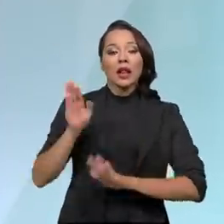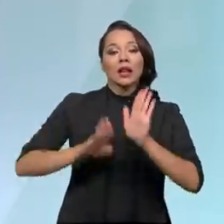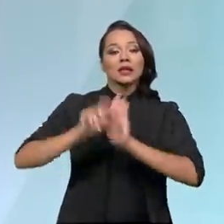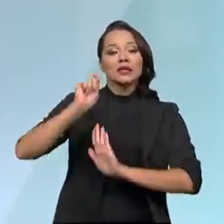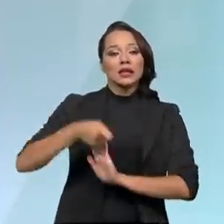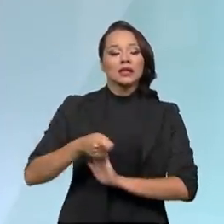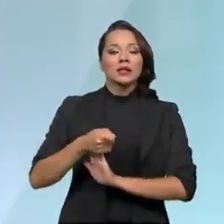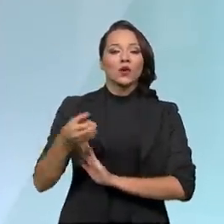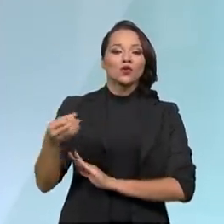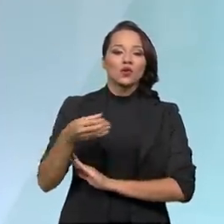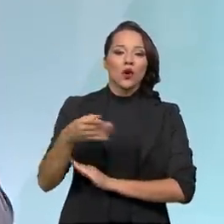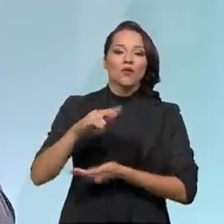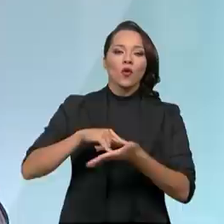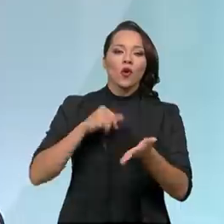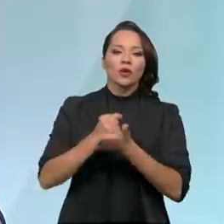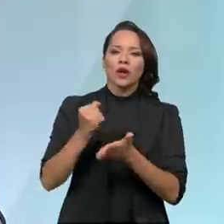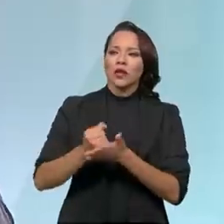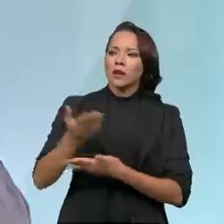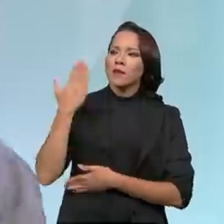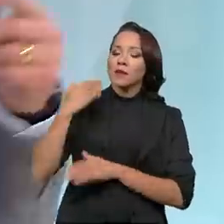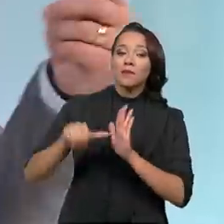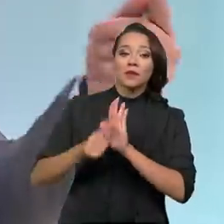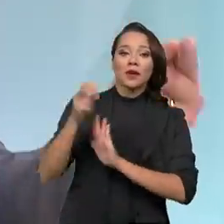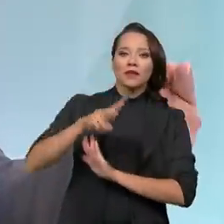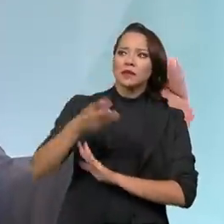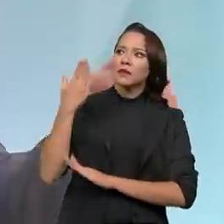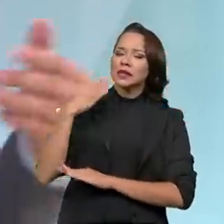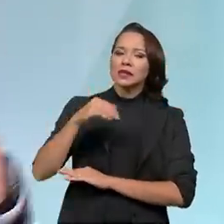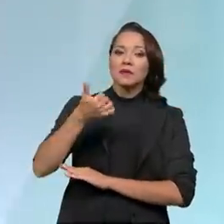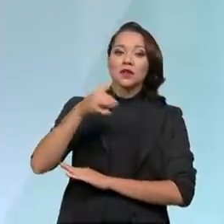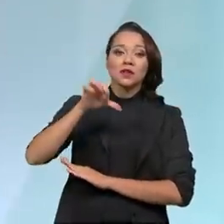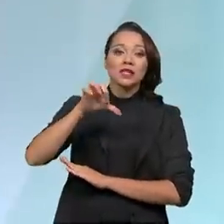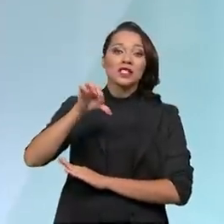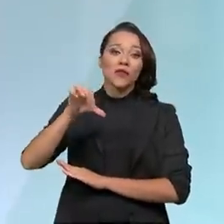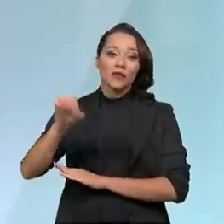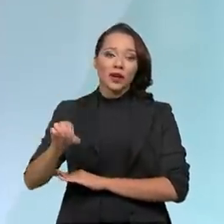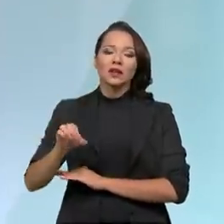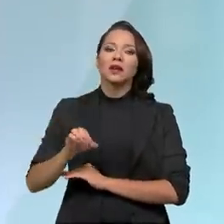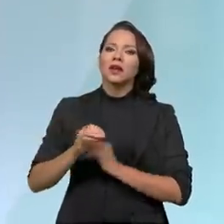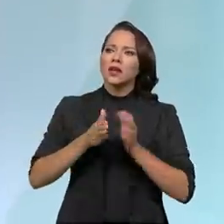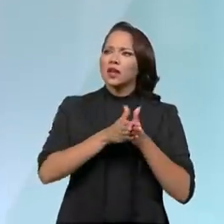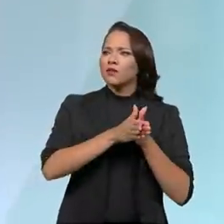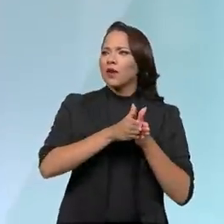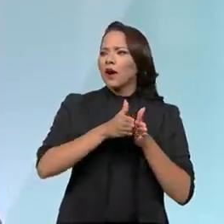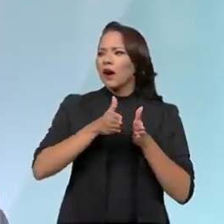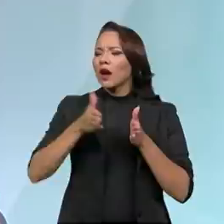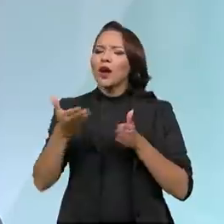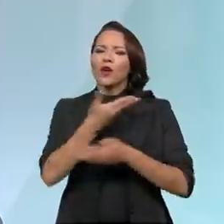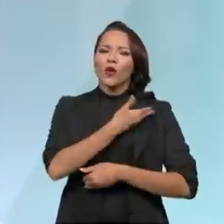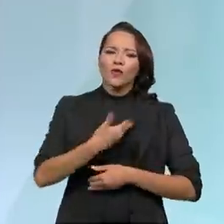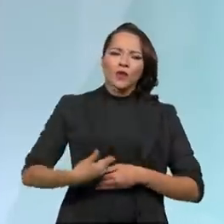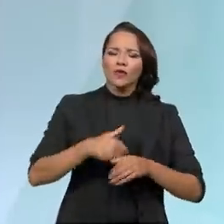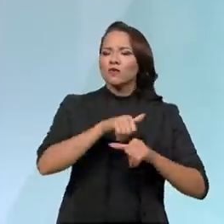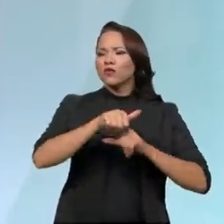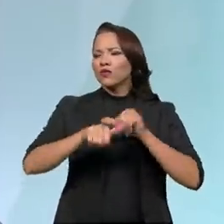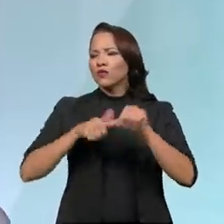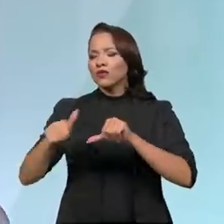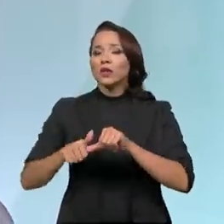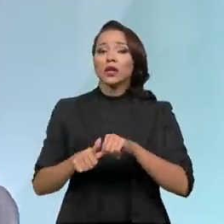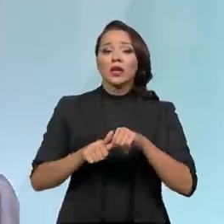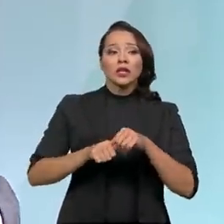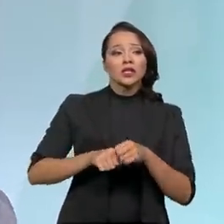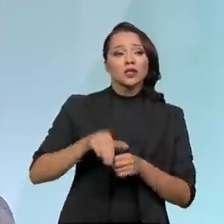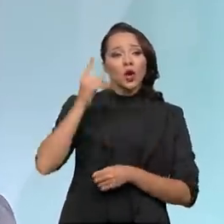novamente de contratos que foram feitos pela primeira vez na década de 90, que atravessaram vários governos de orientações ideológicas